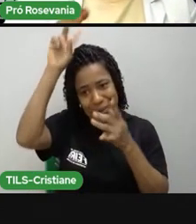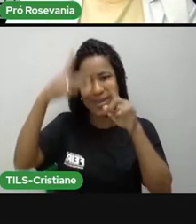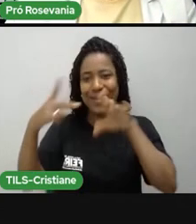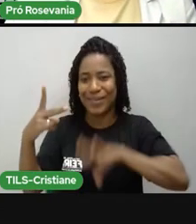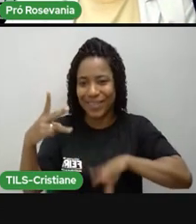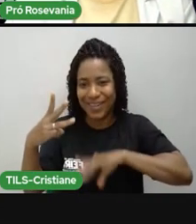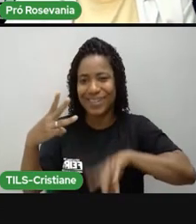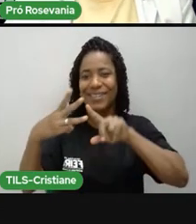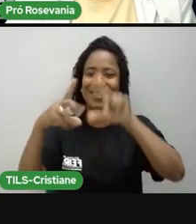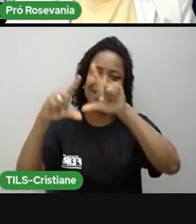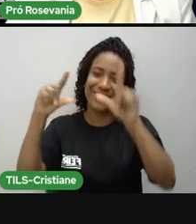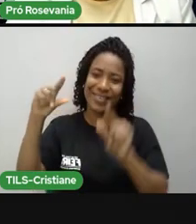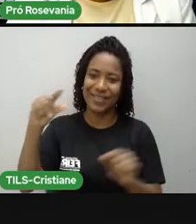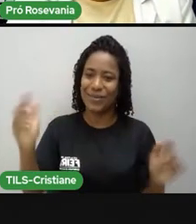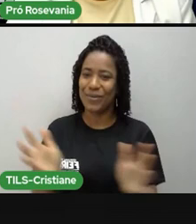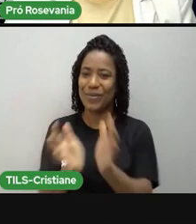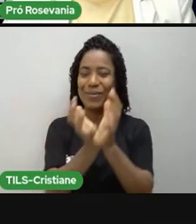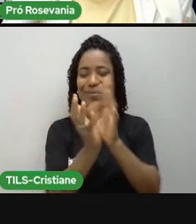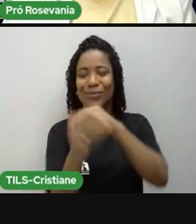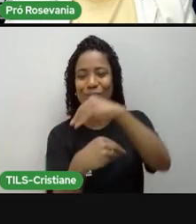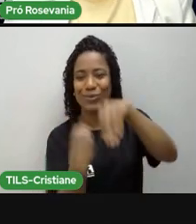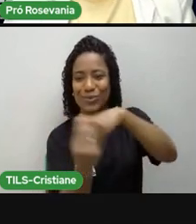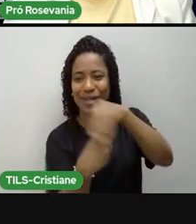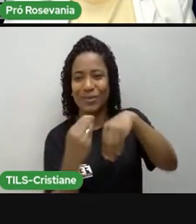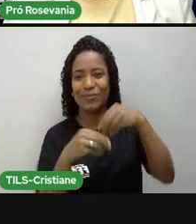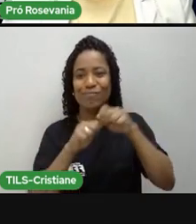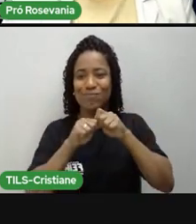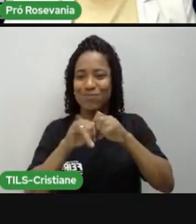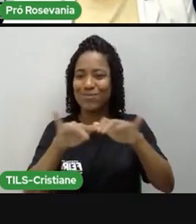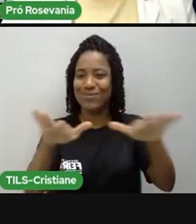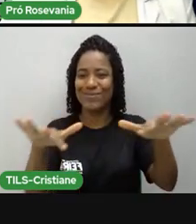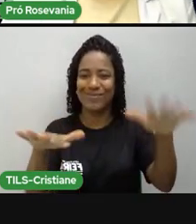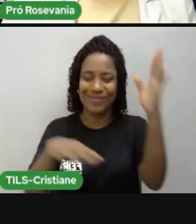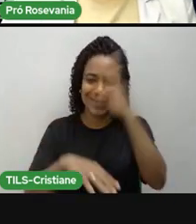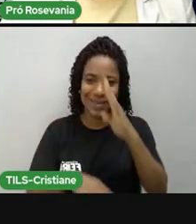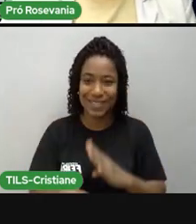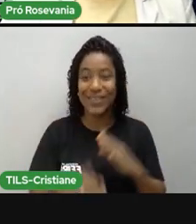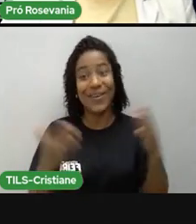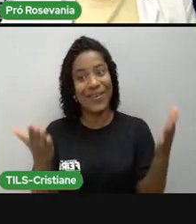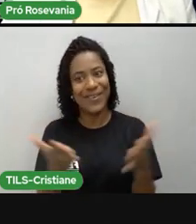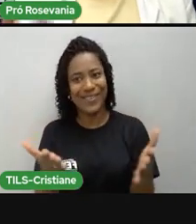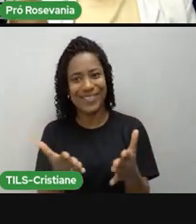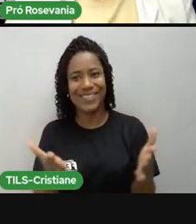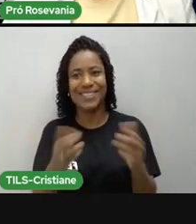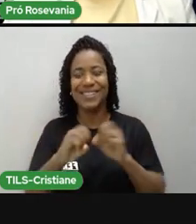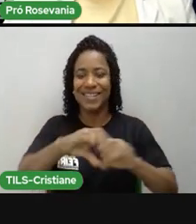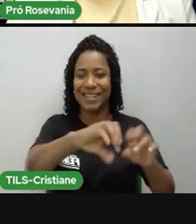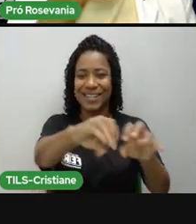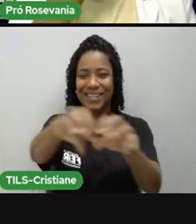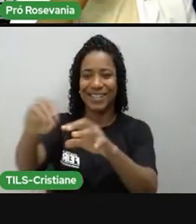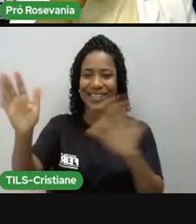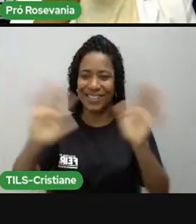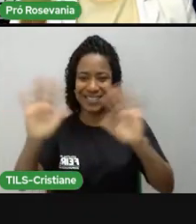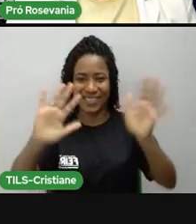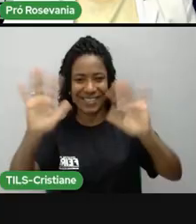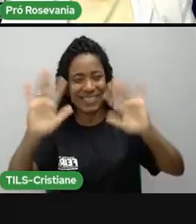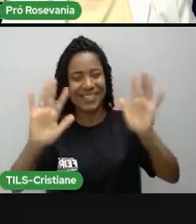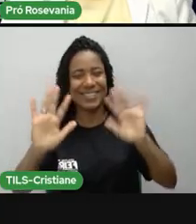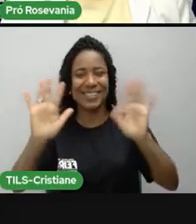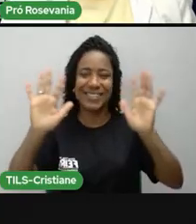portugueses e dos povos africanos. Essa foi a nossa aula de hoje, espero que vocês tenham gostado, e até a nossa próxima aula.